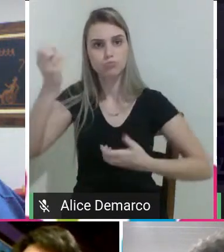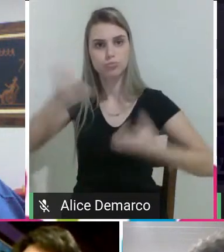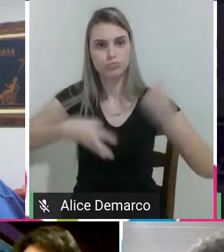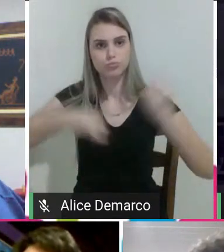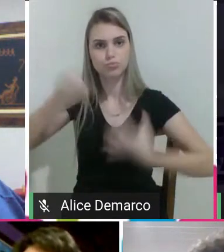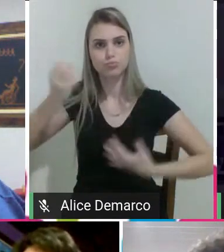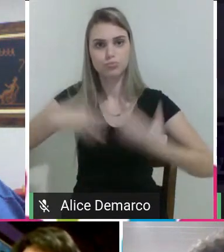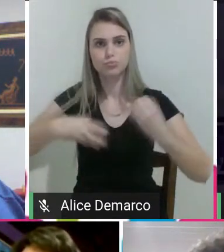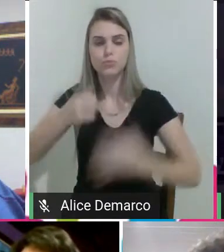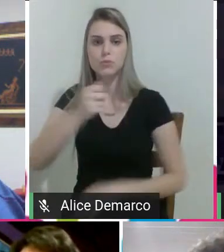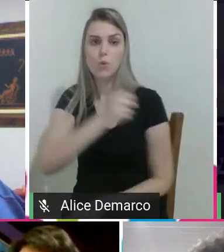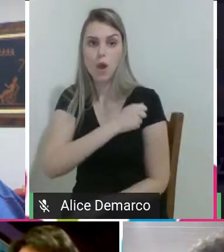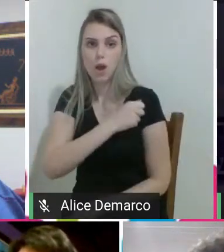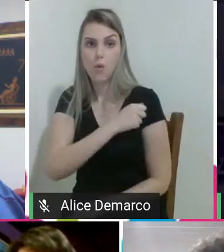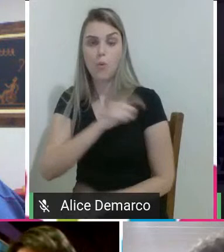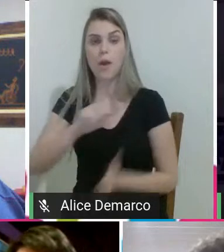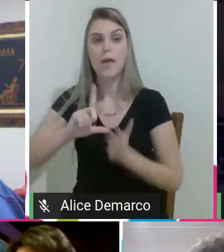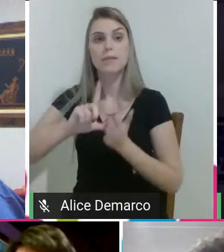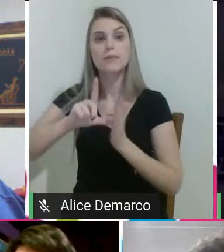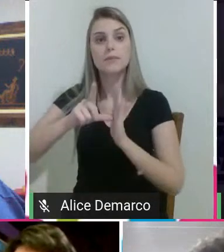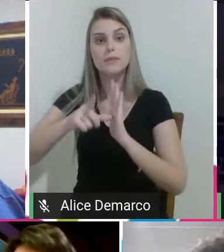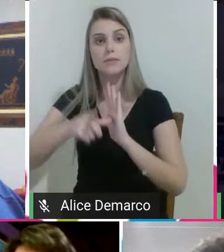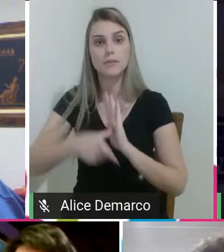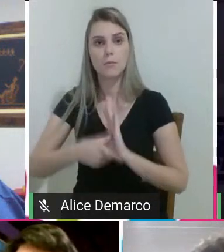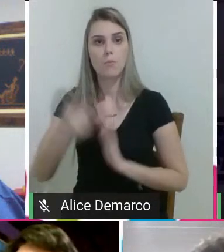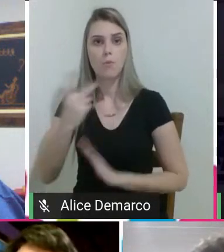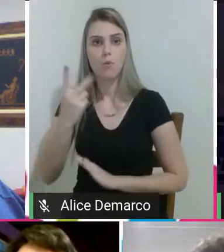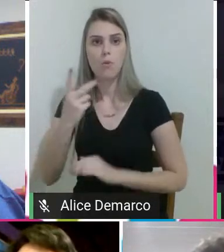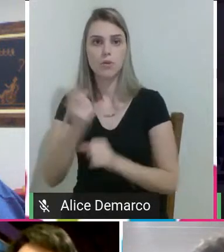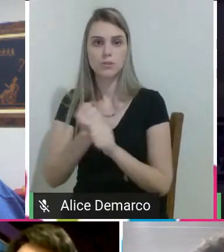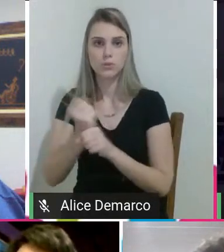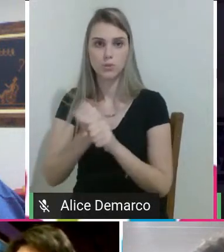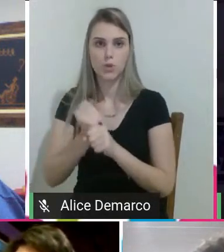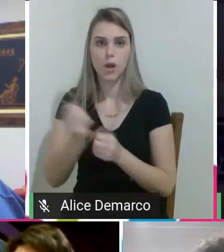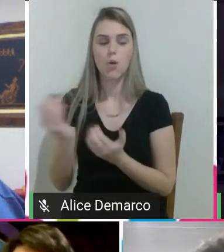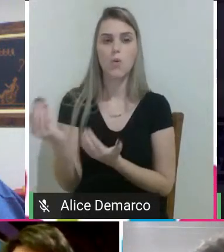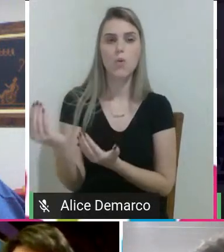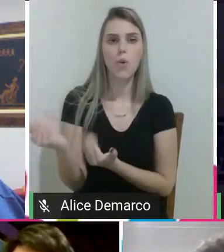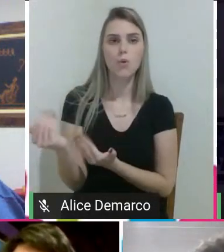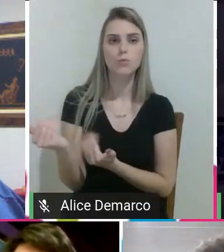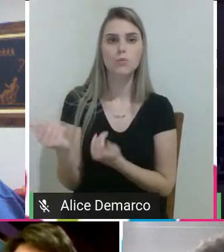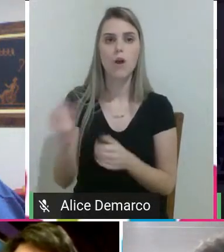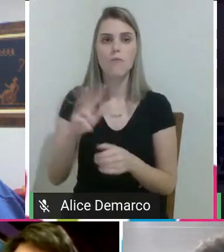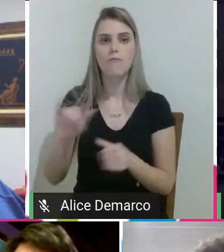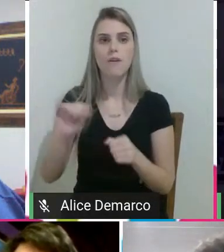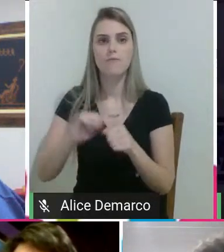e depois, e segundo ano, os jovens têm que escrever um projeto